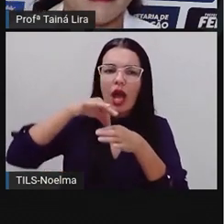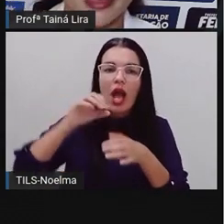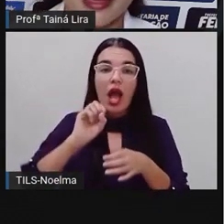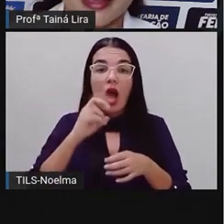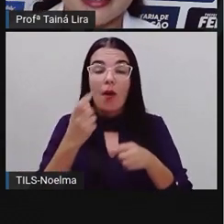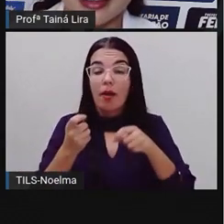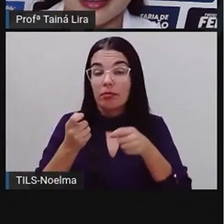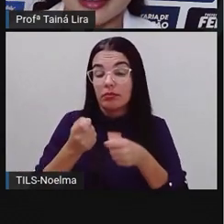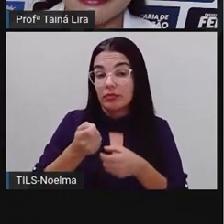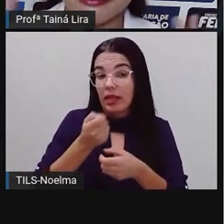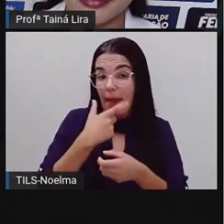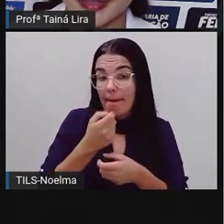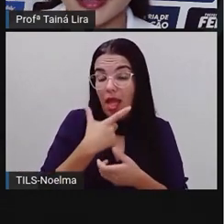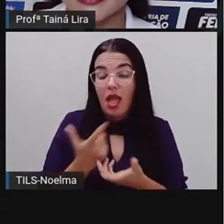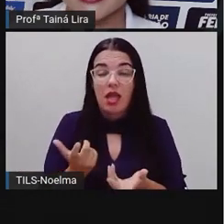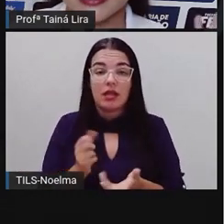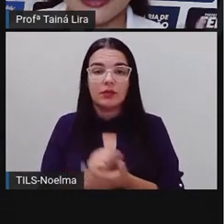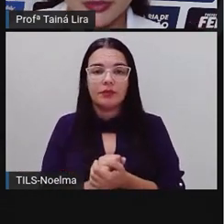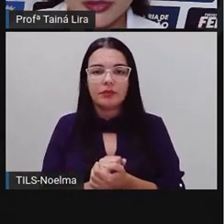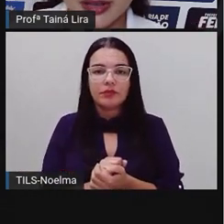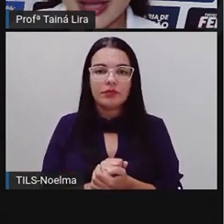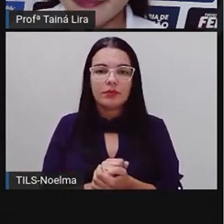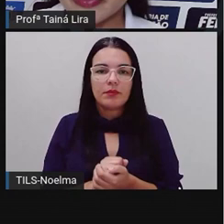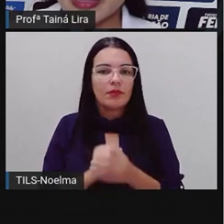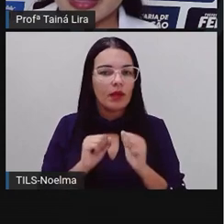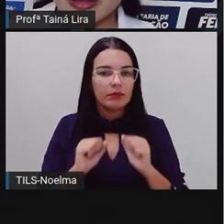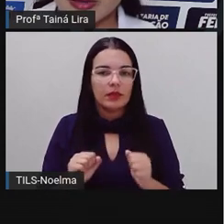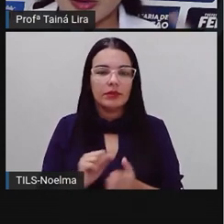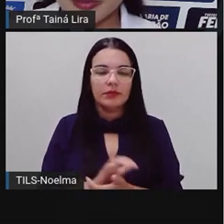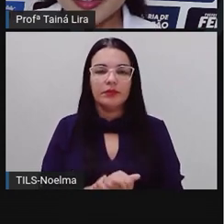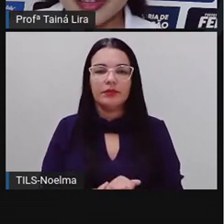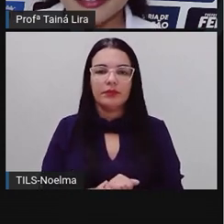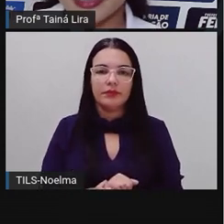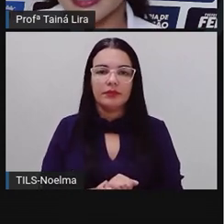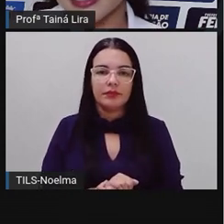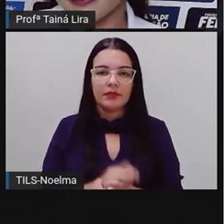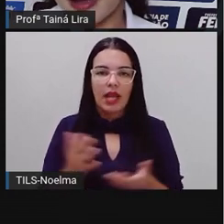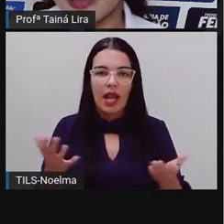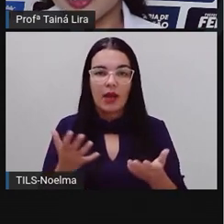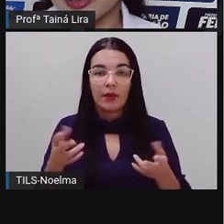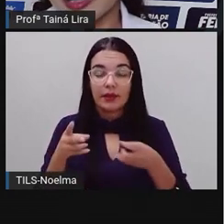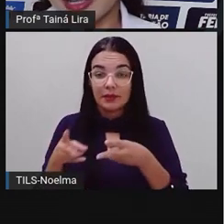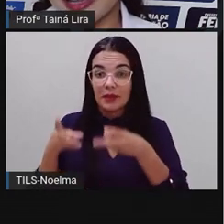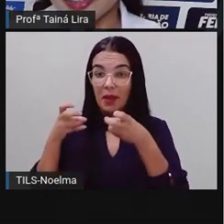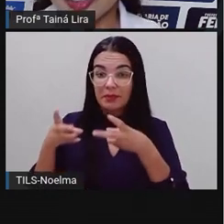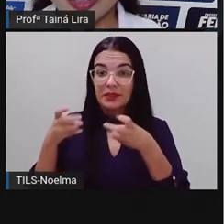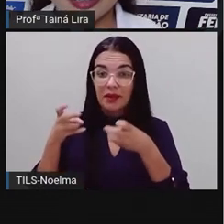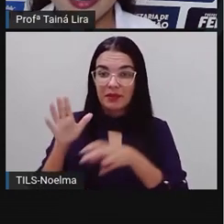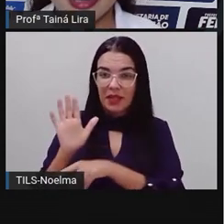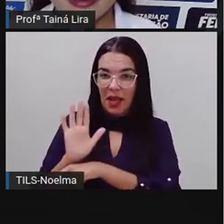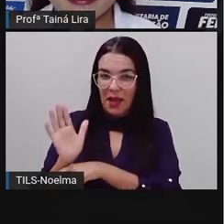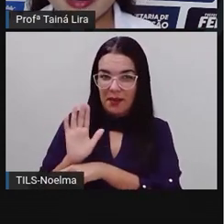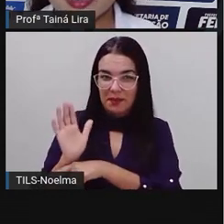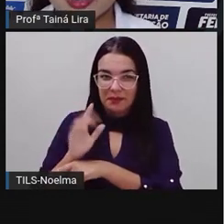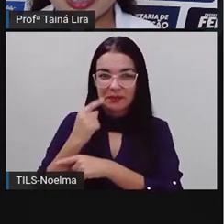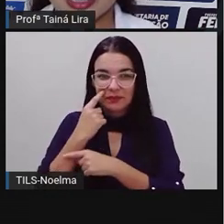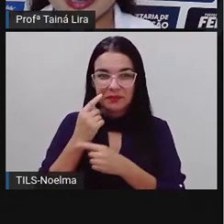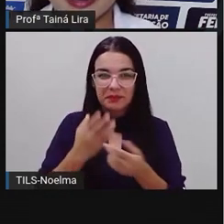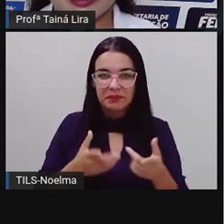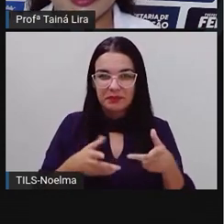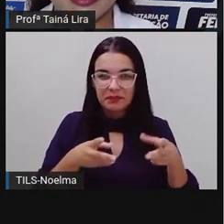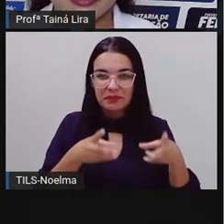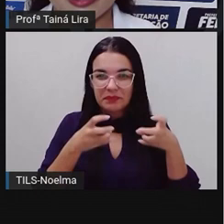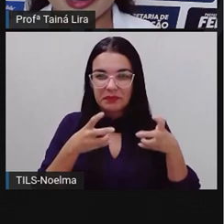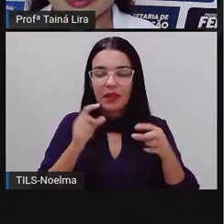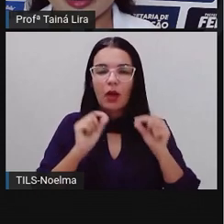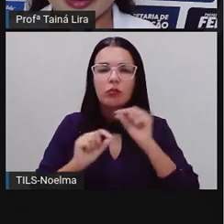sobremesa, enfim. Então, vamos lá? observando aqui a imagem, olha lá, a gente já tem aí a imagem de quê?